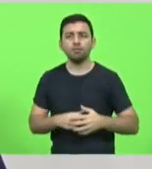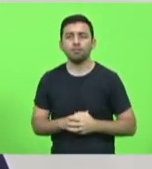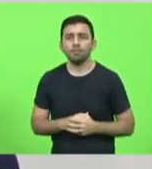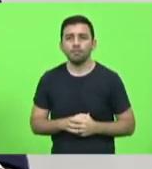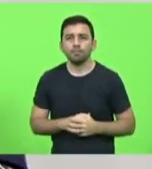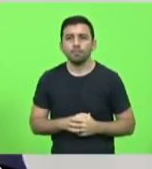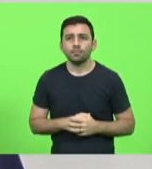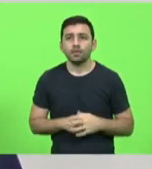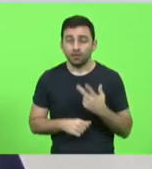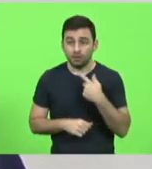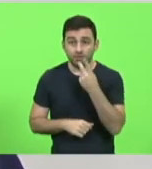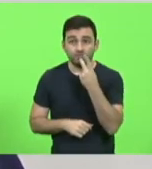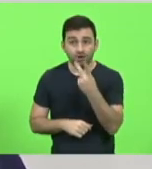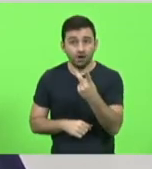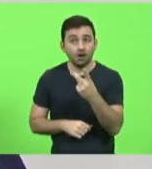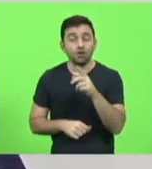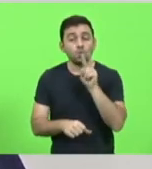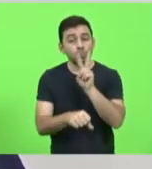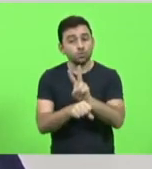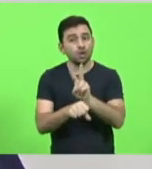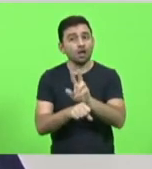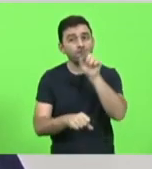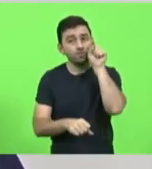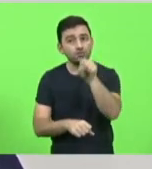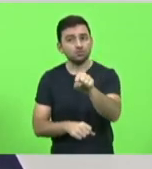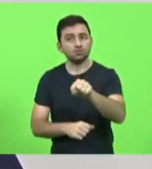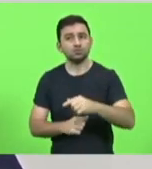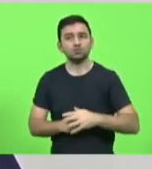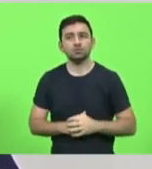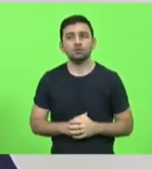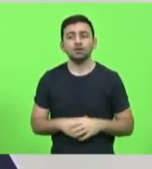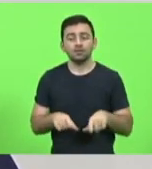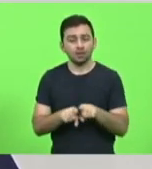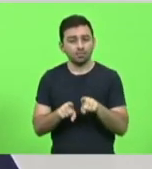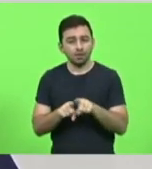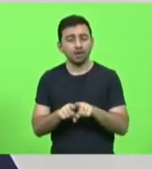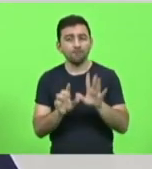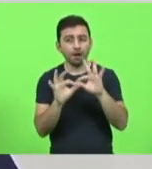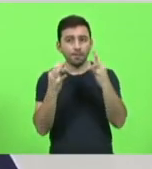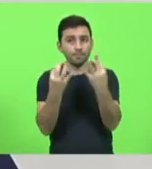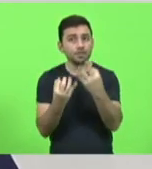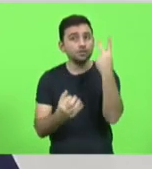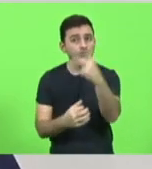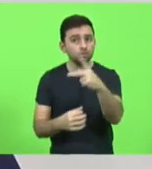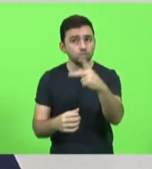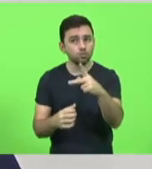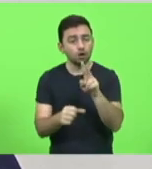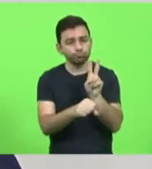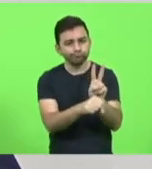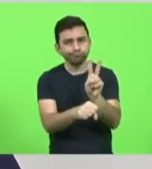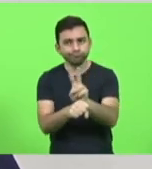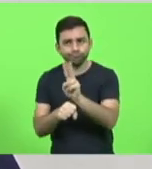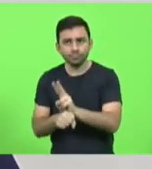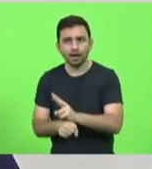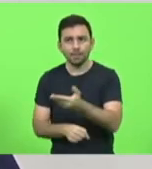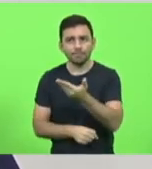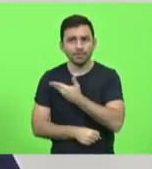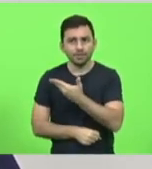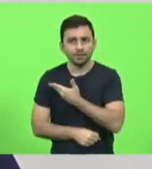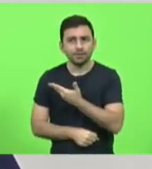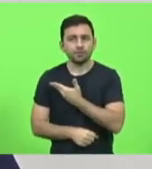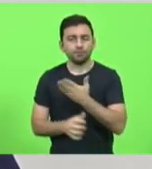repito, para proteger você, mas proteger sua família, os amigos, os